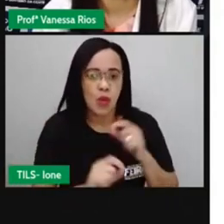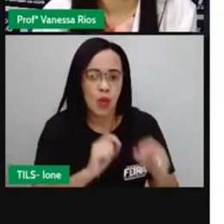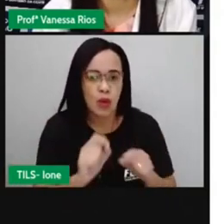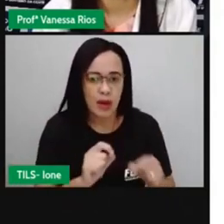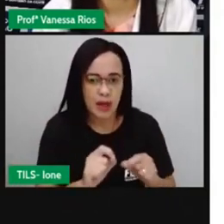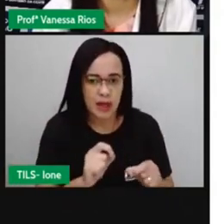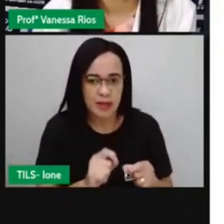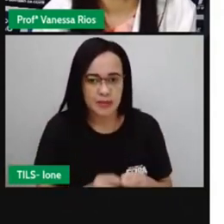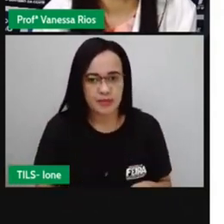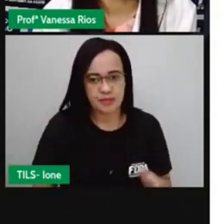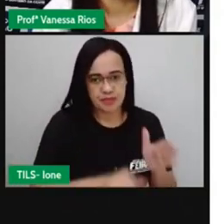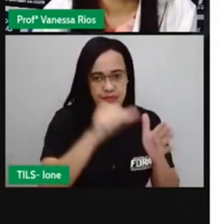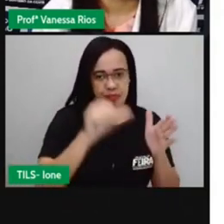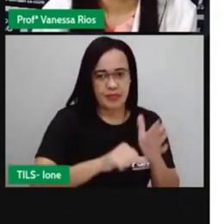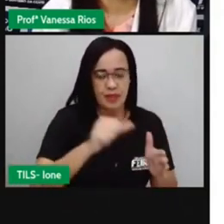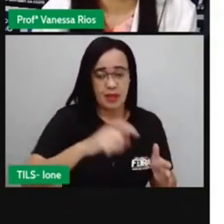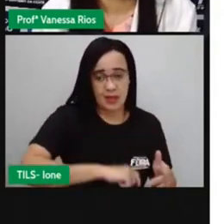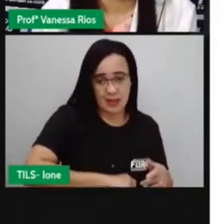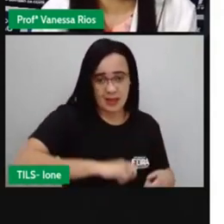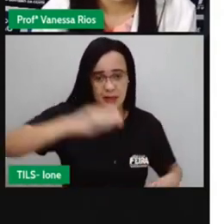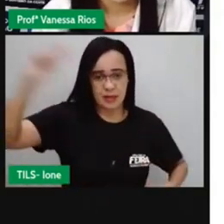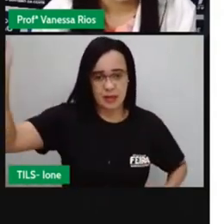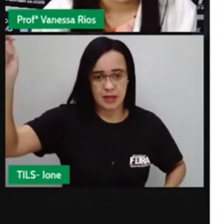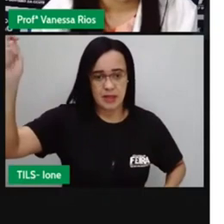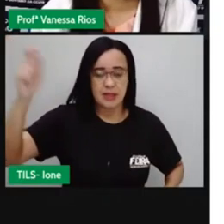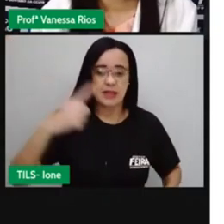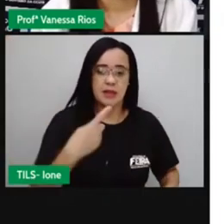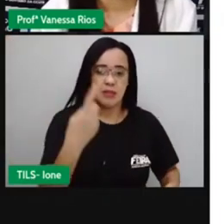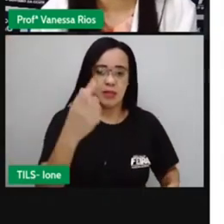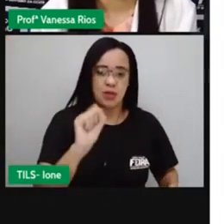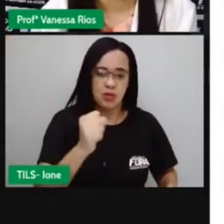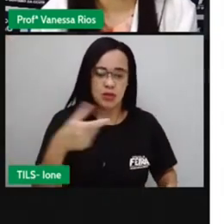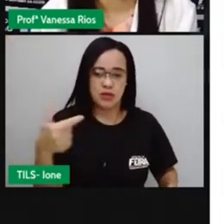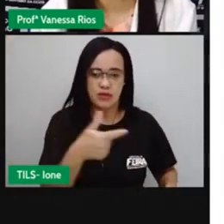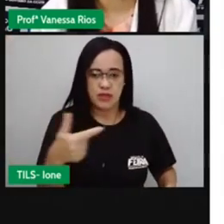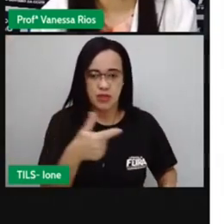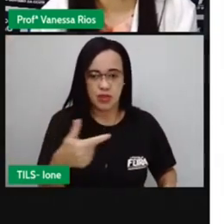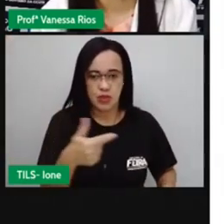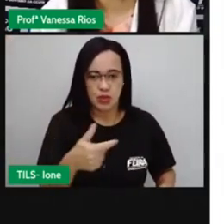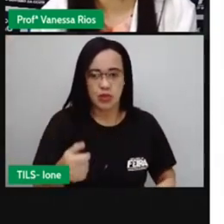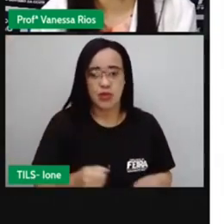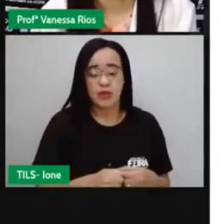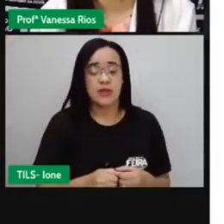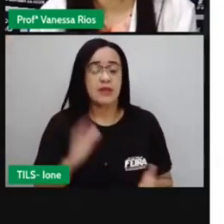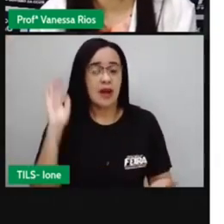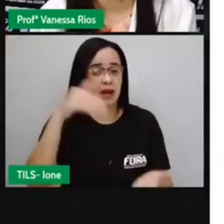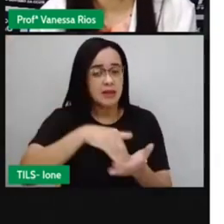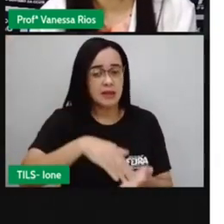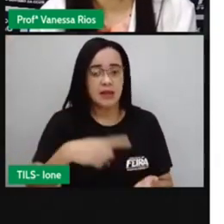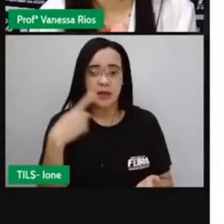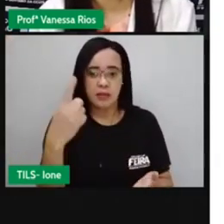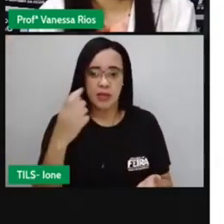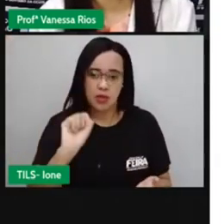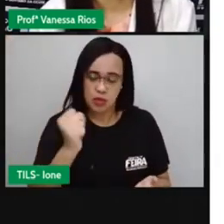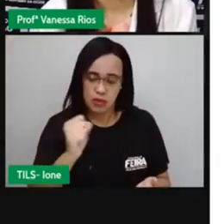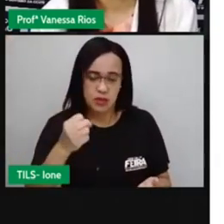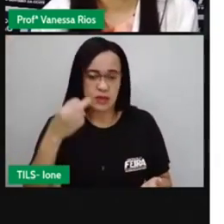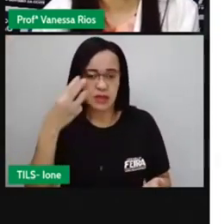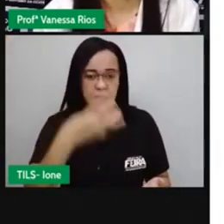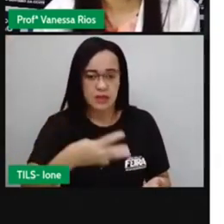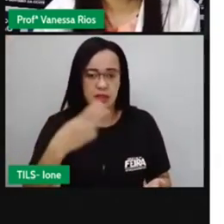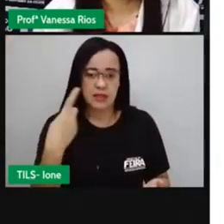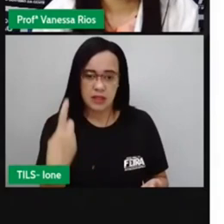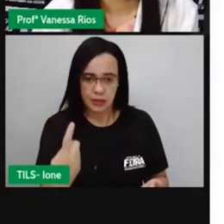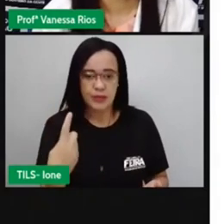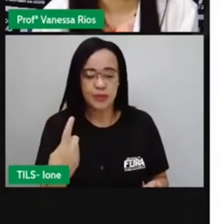I em 1831. Nessa fase aí aconteceram muitas ações